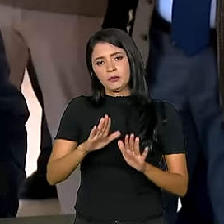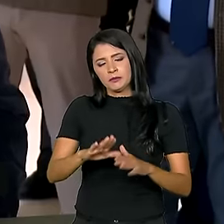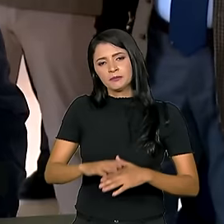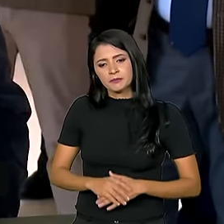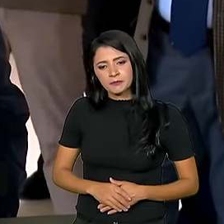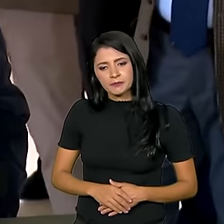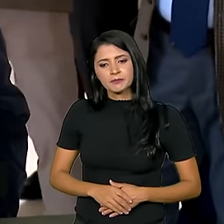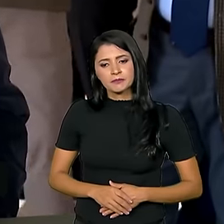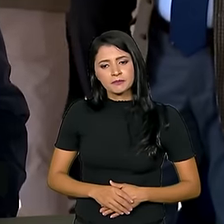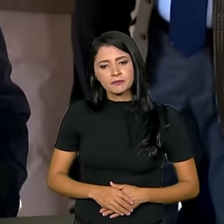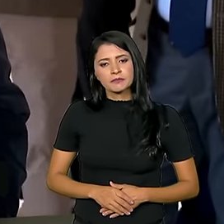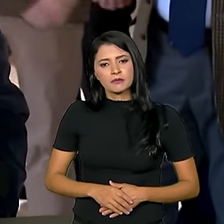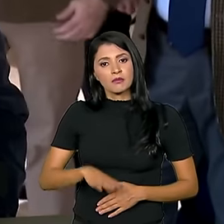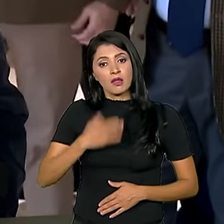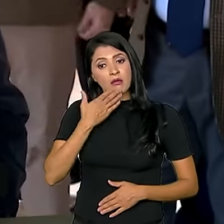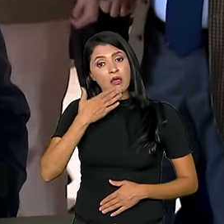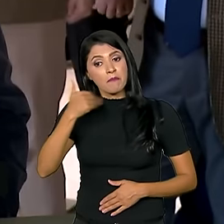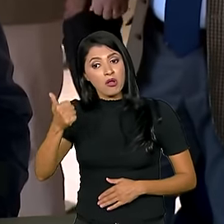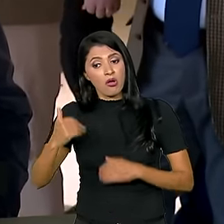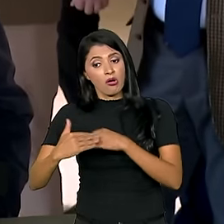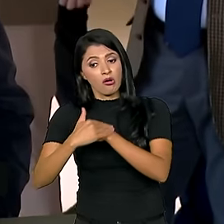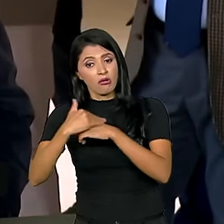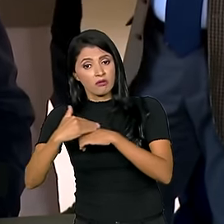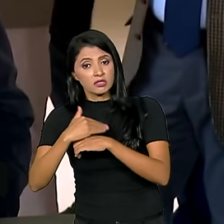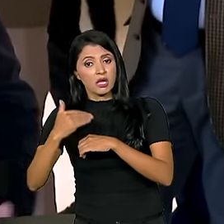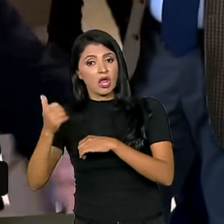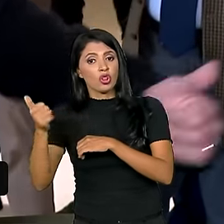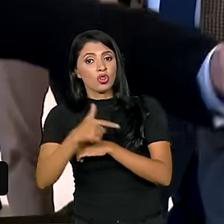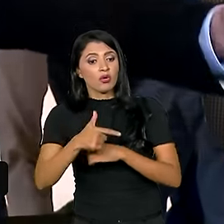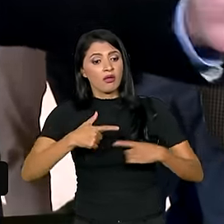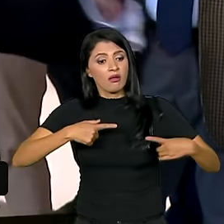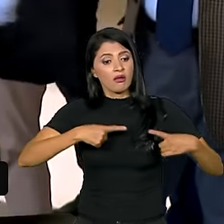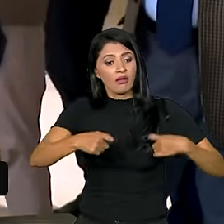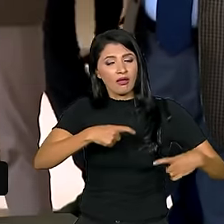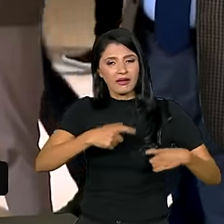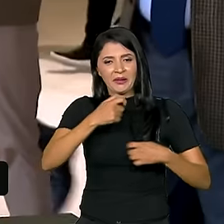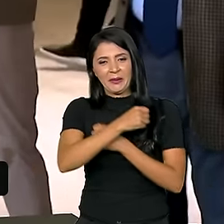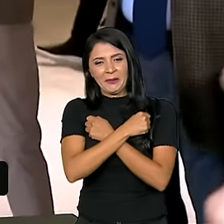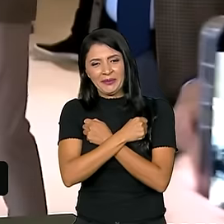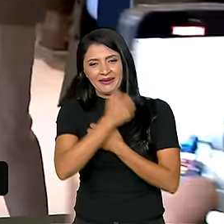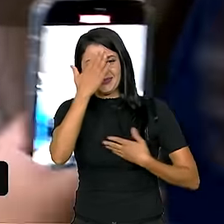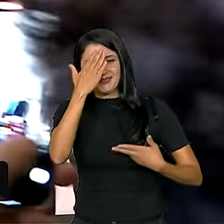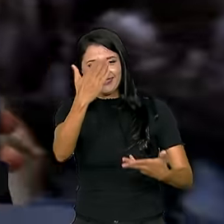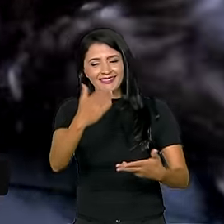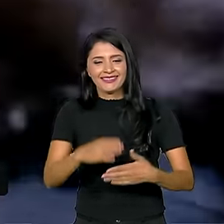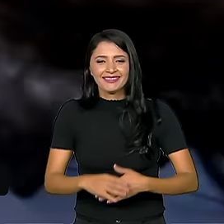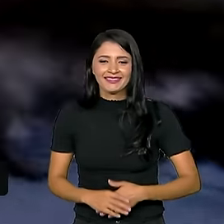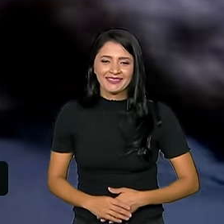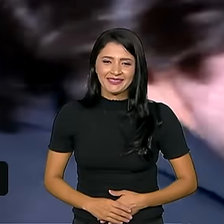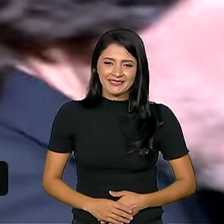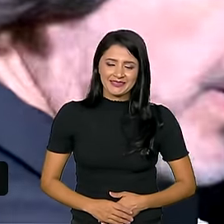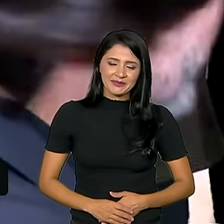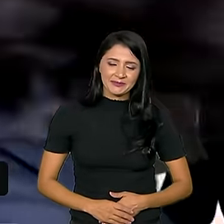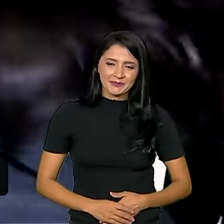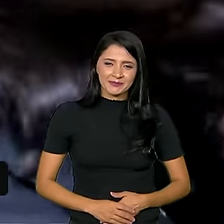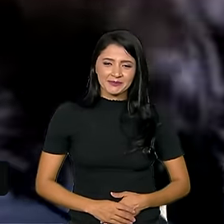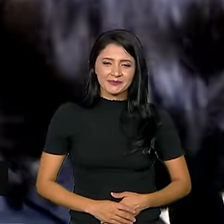Vale mais a pena uma conversa do que uma guerra. Um abraço, gente. Obrigado, pessoal. Presidente!